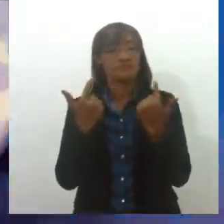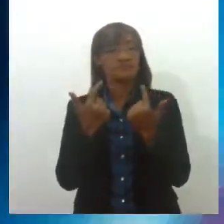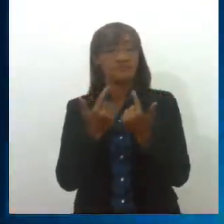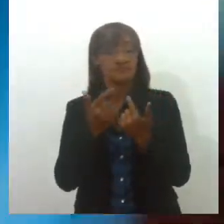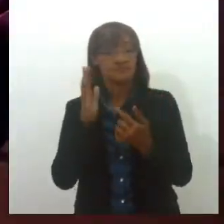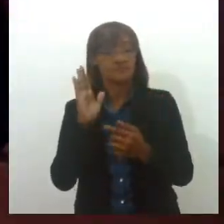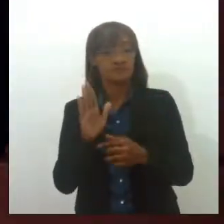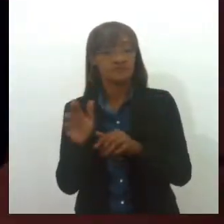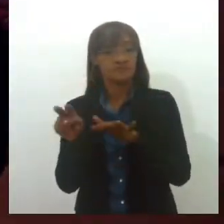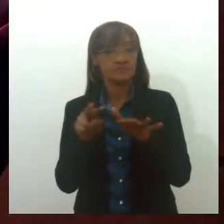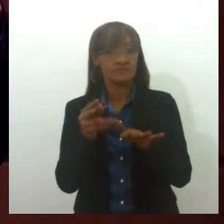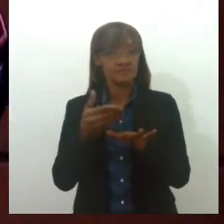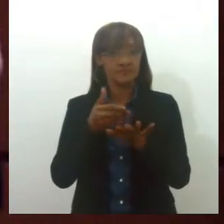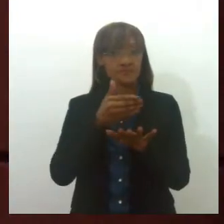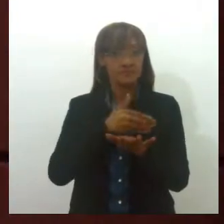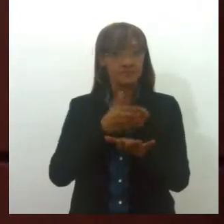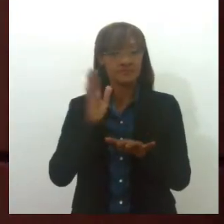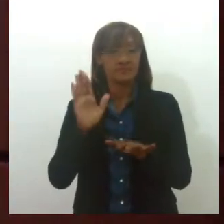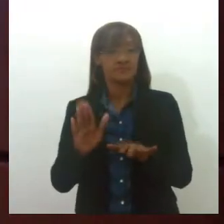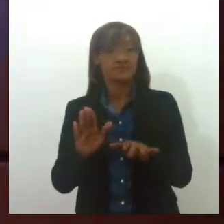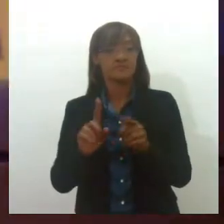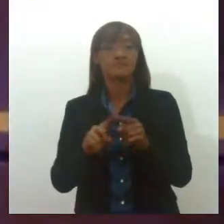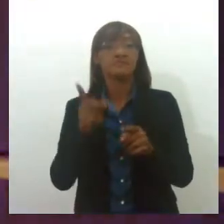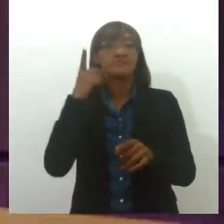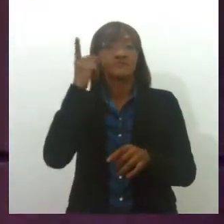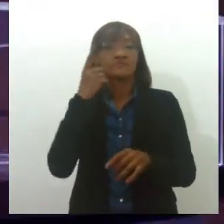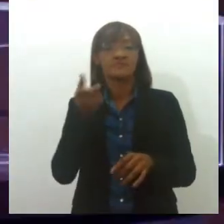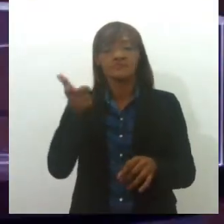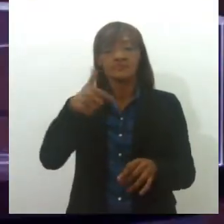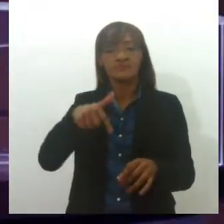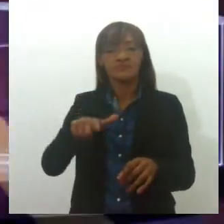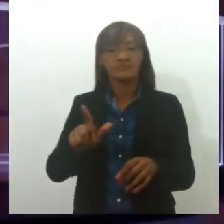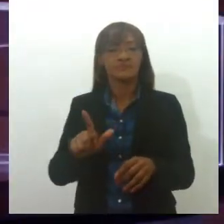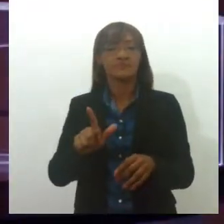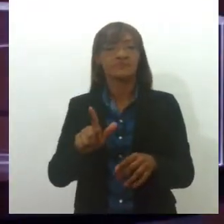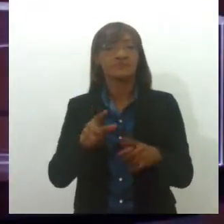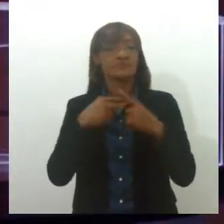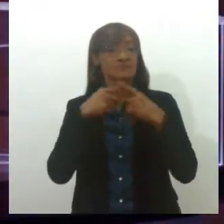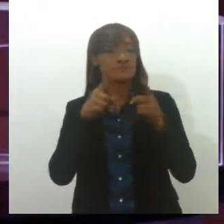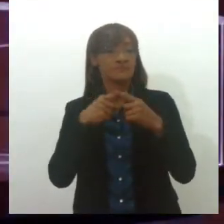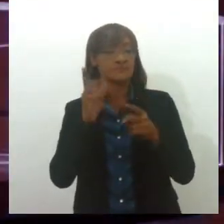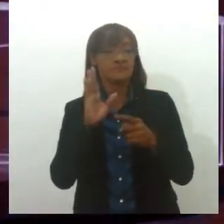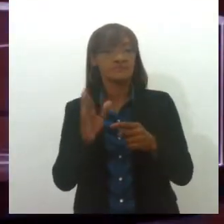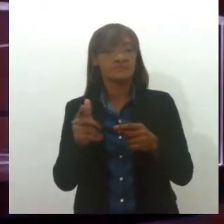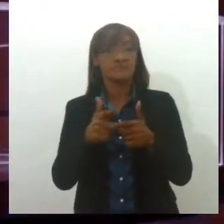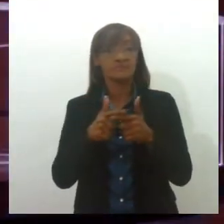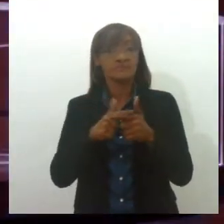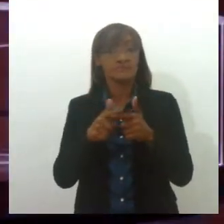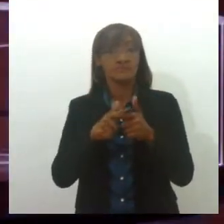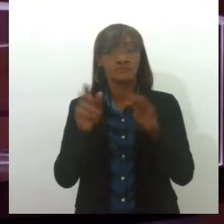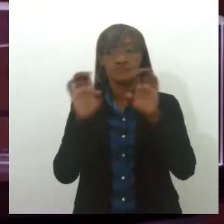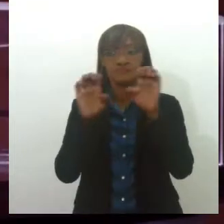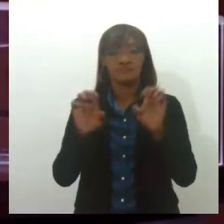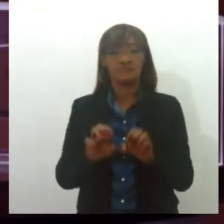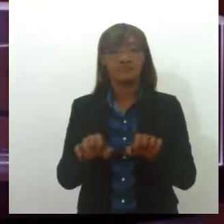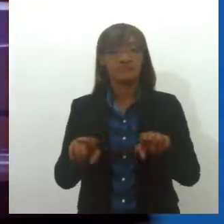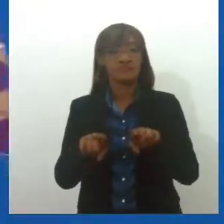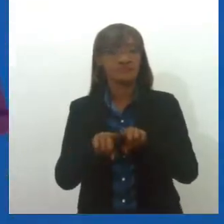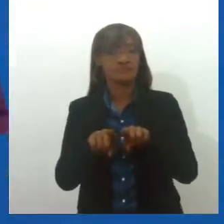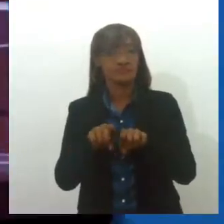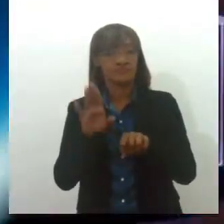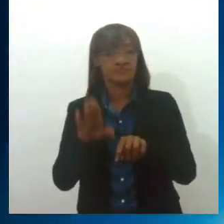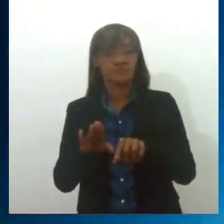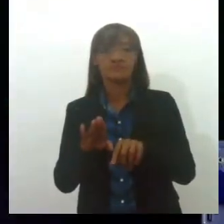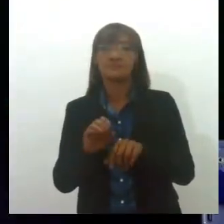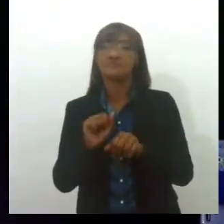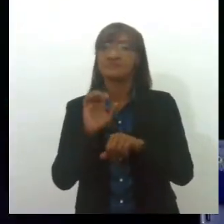O parlamentar volta a denunciar problemas de estrutura e falta de professores em escolas estaduais.